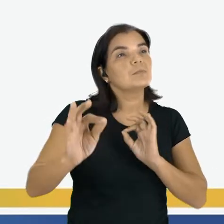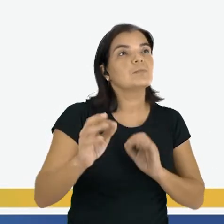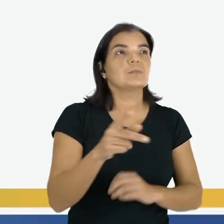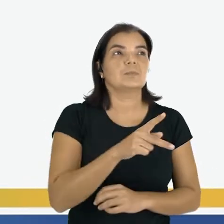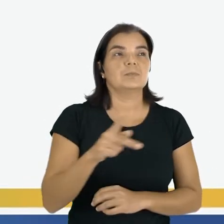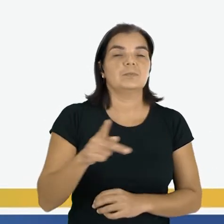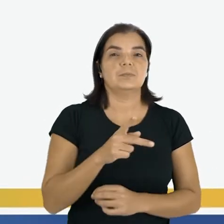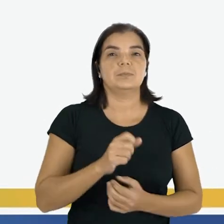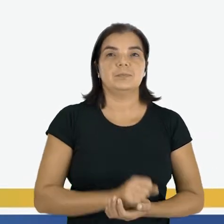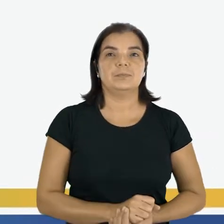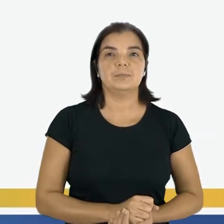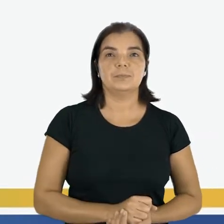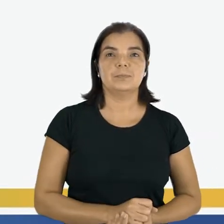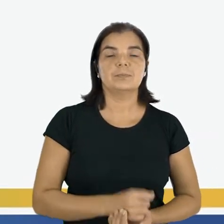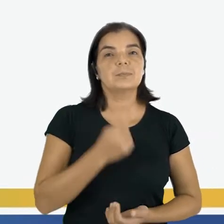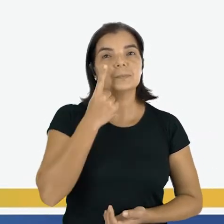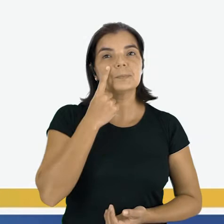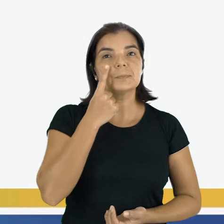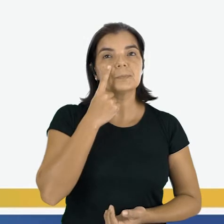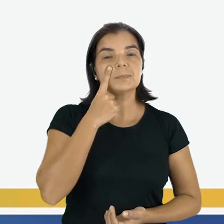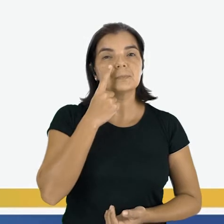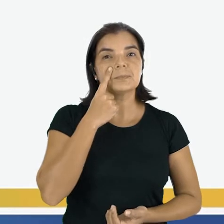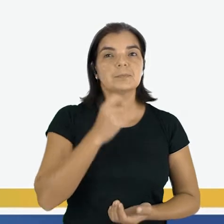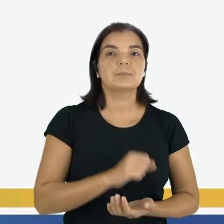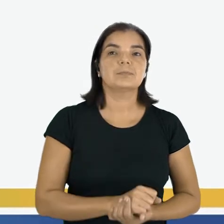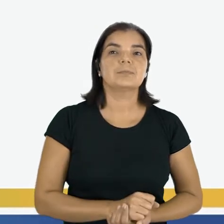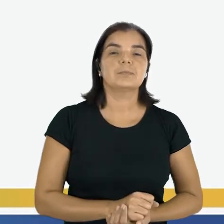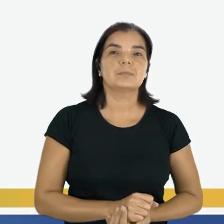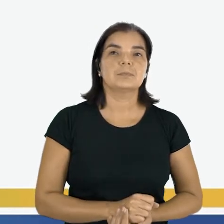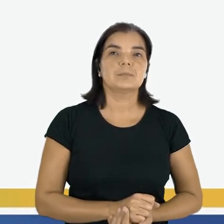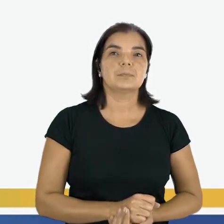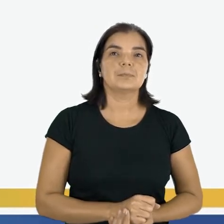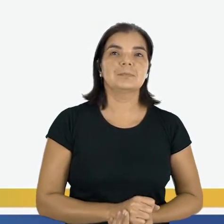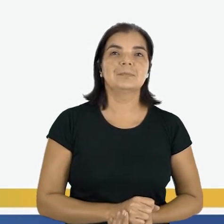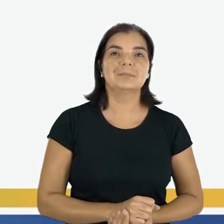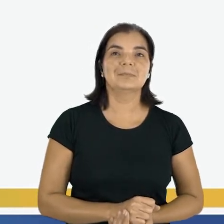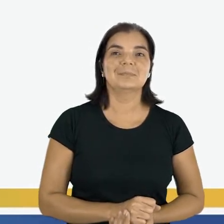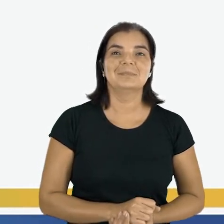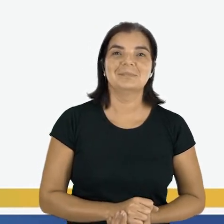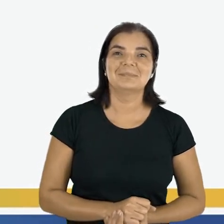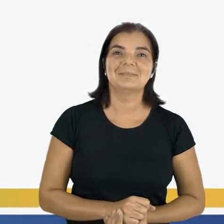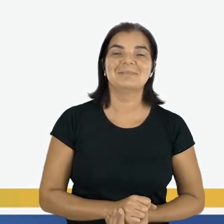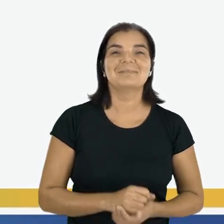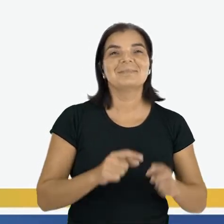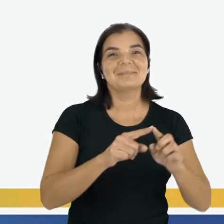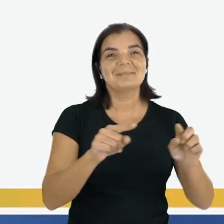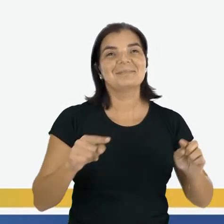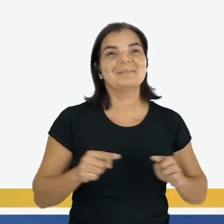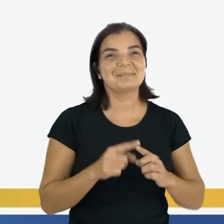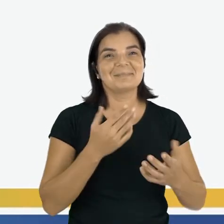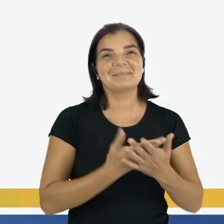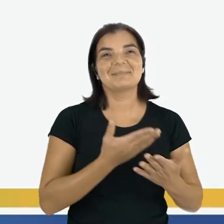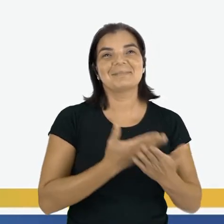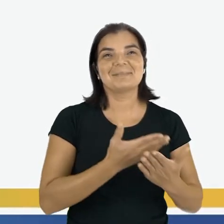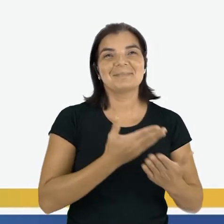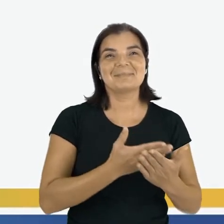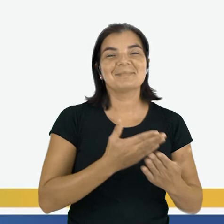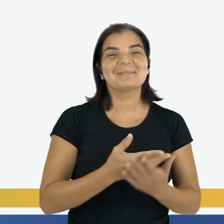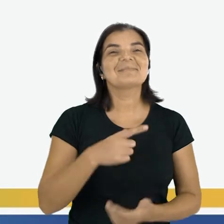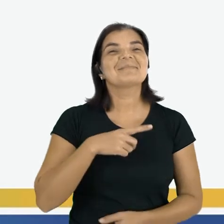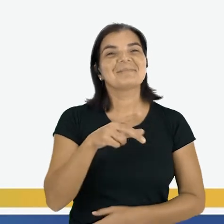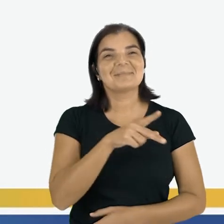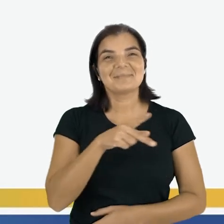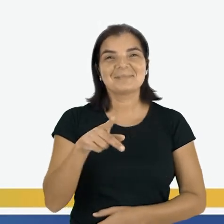mais longe da professora? Vamos observar a cena com bastante atenção. É uma sala de aula. Tem a